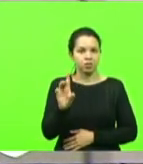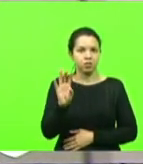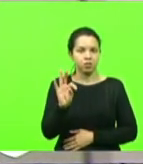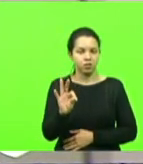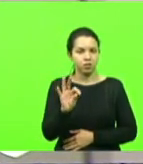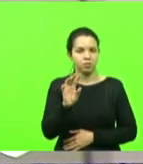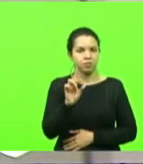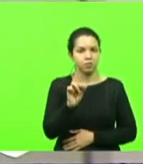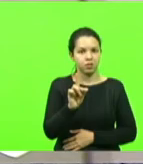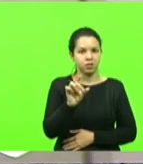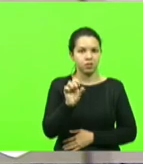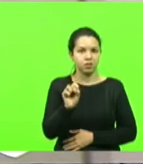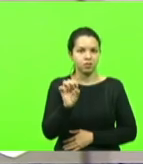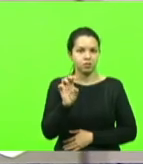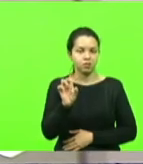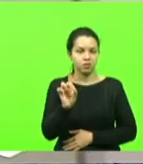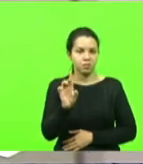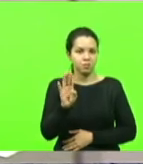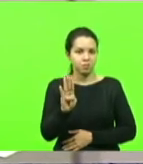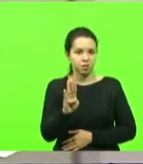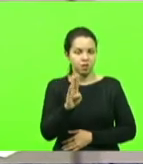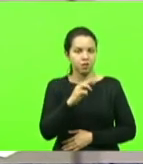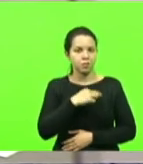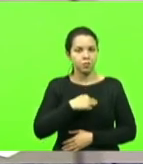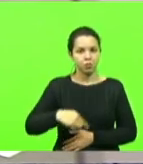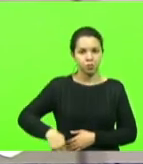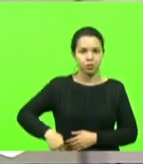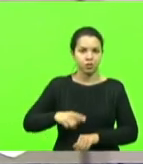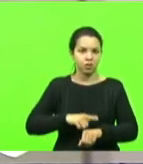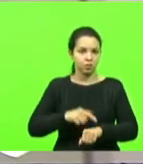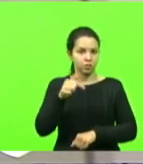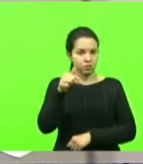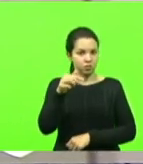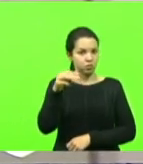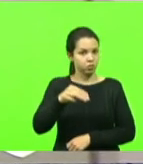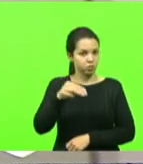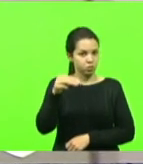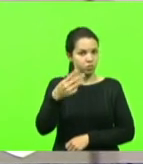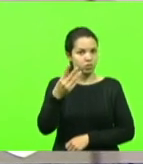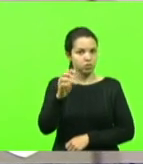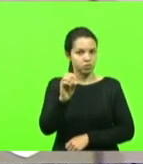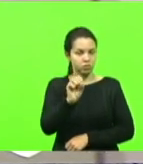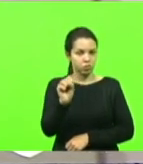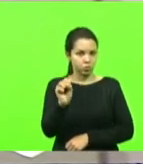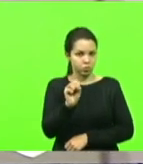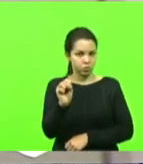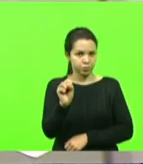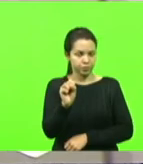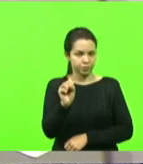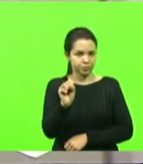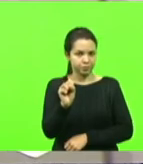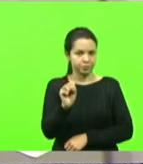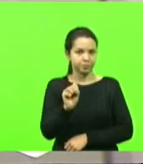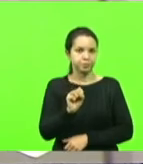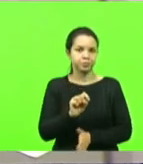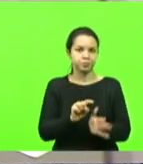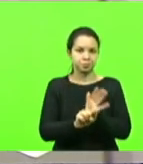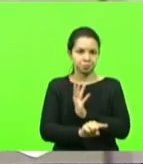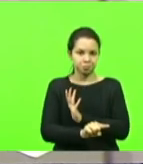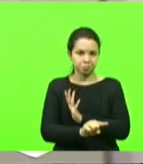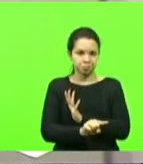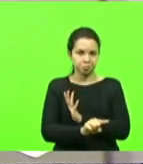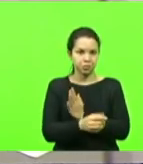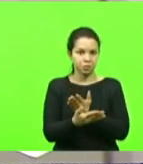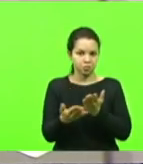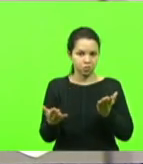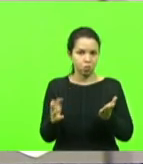e republicanos por 7 minutos e 30 segundos. pergunto se algum deputado fará o uso